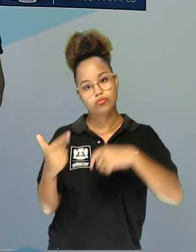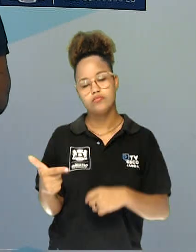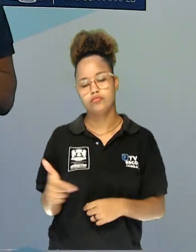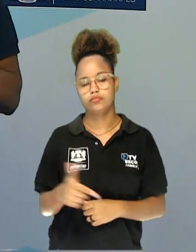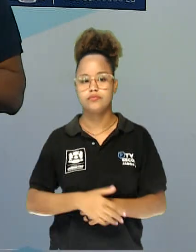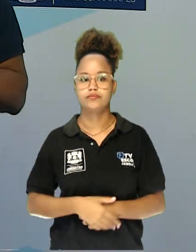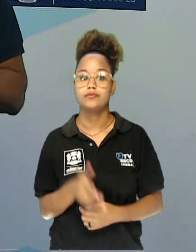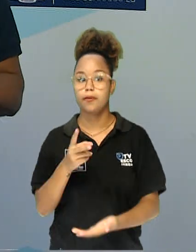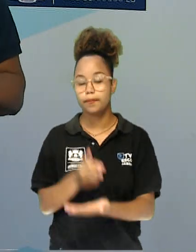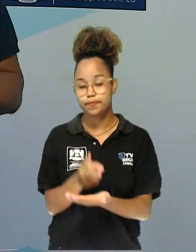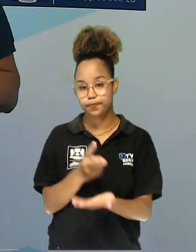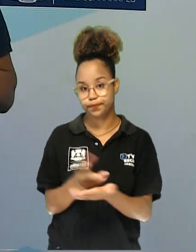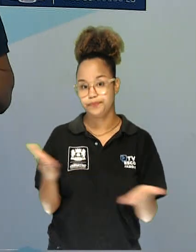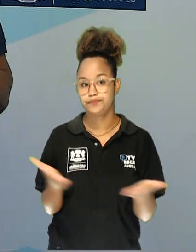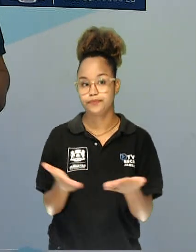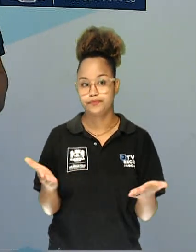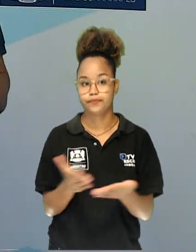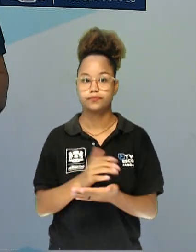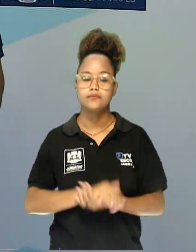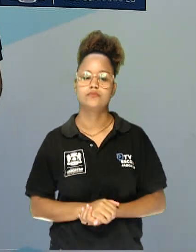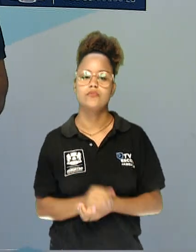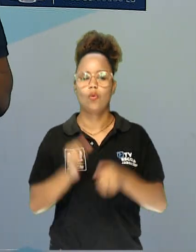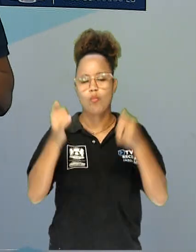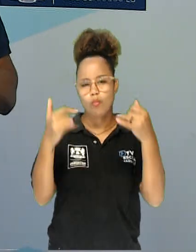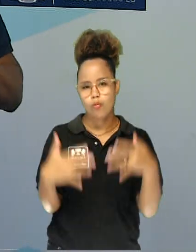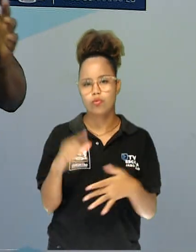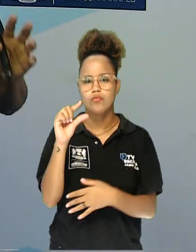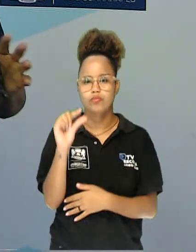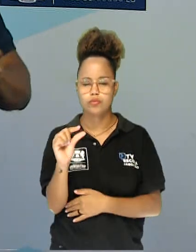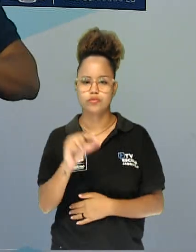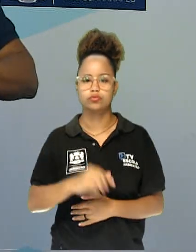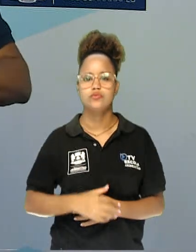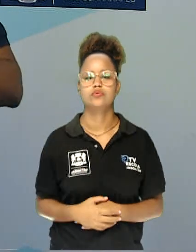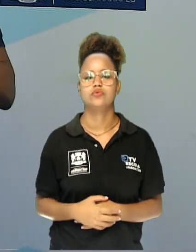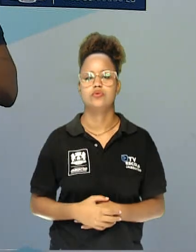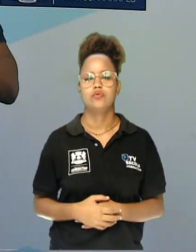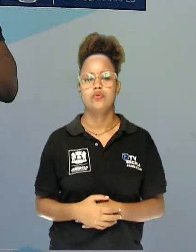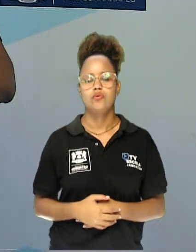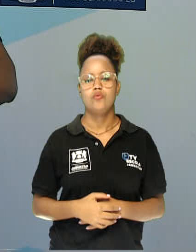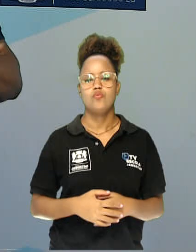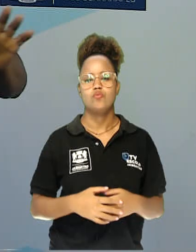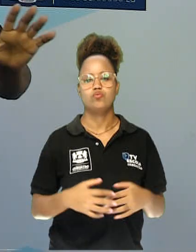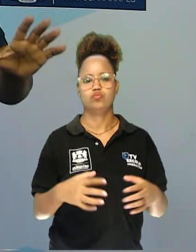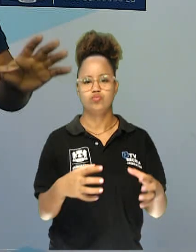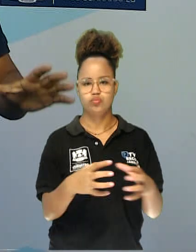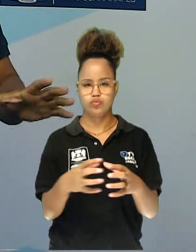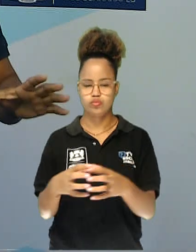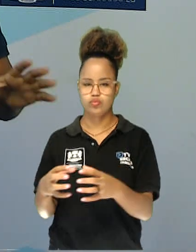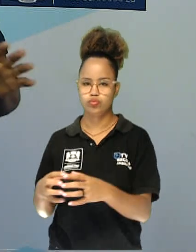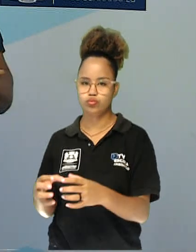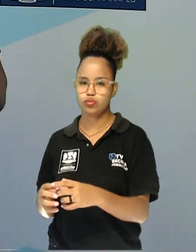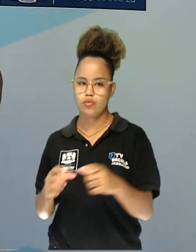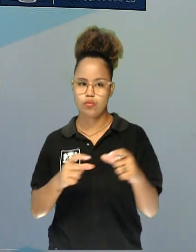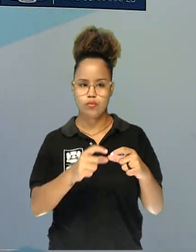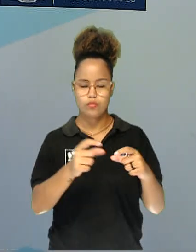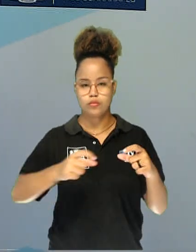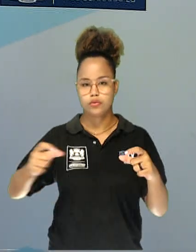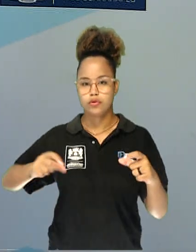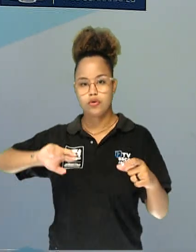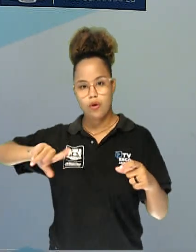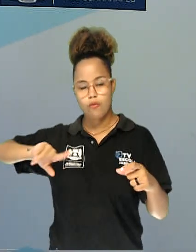Vamos continuar agora falando um pouco dos grupos, diferenciando os grupos vertebrados dos